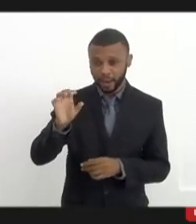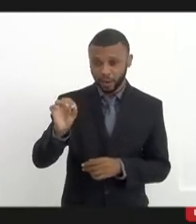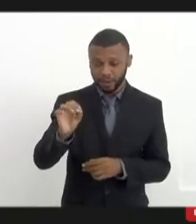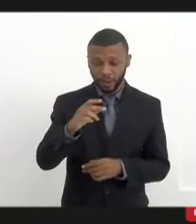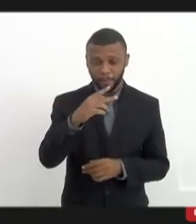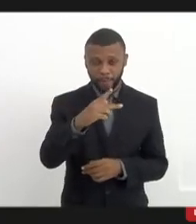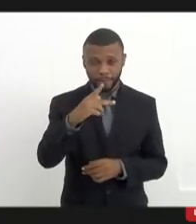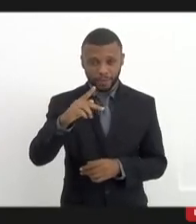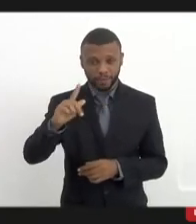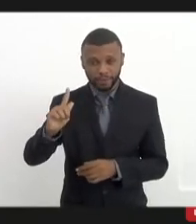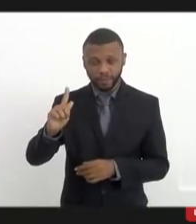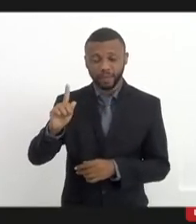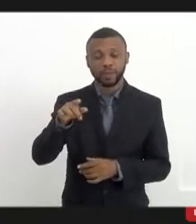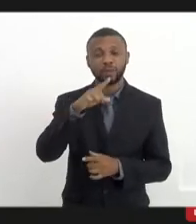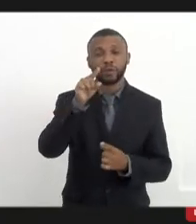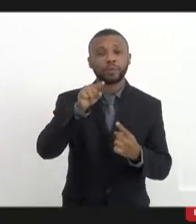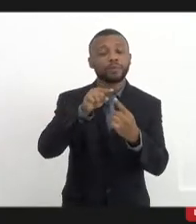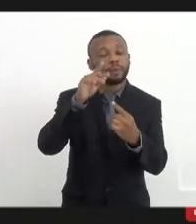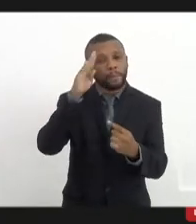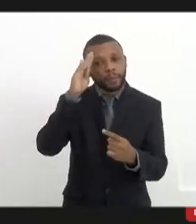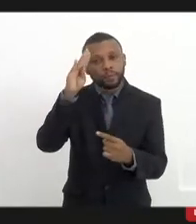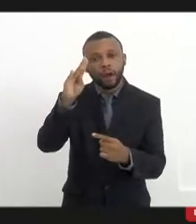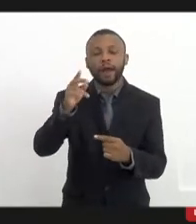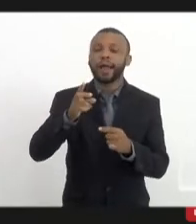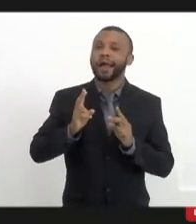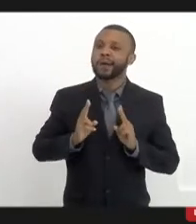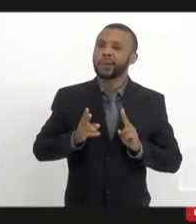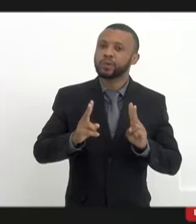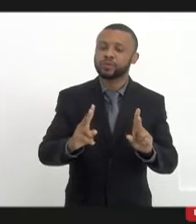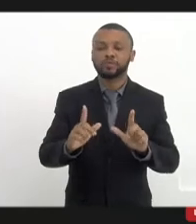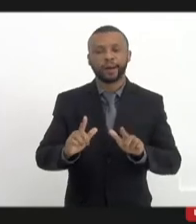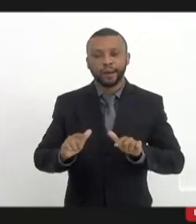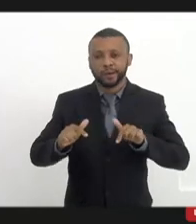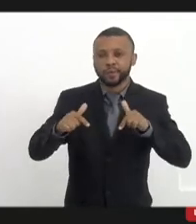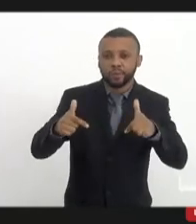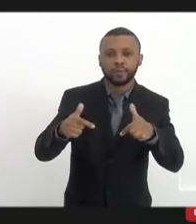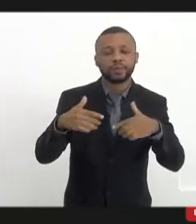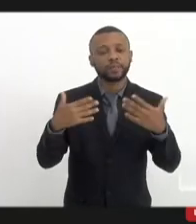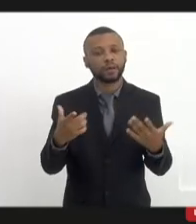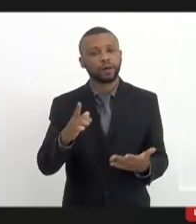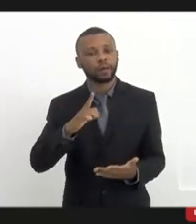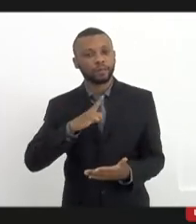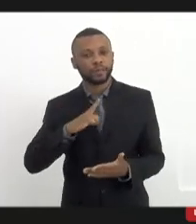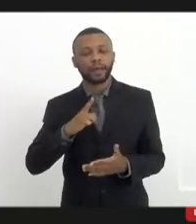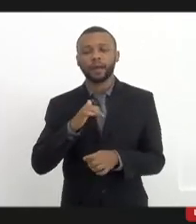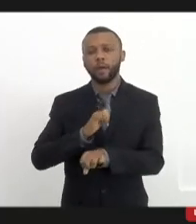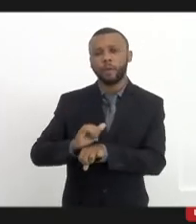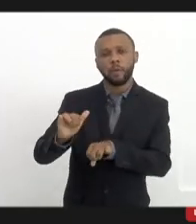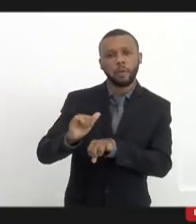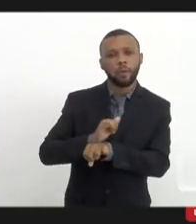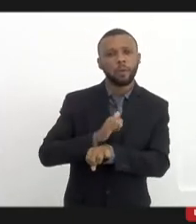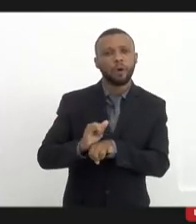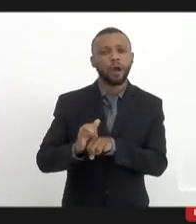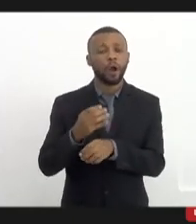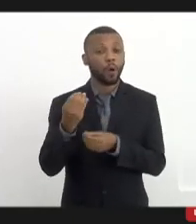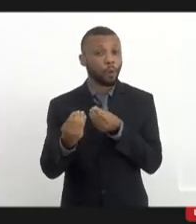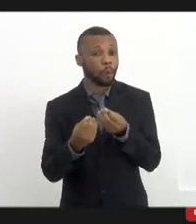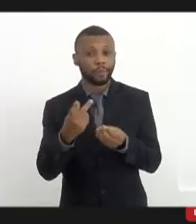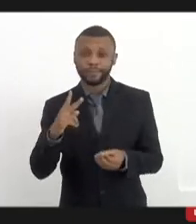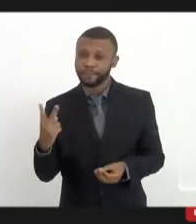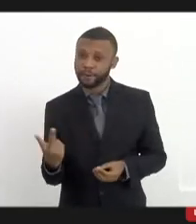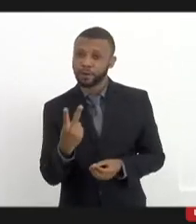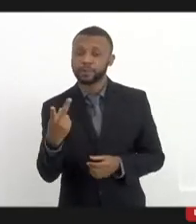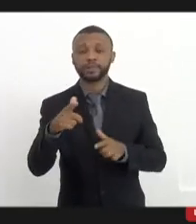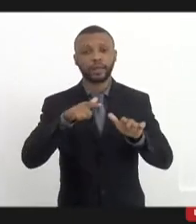nosso principal objetivo. Então, ter um meio de valorizar esse